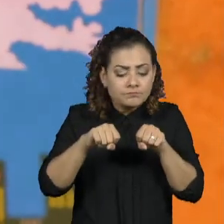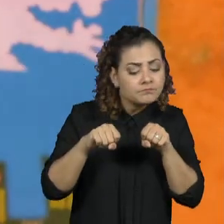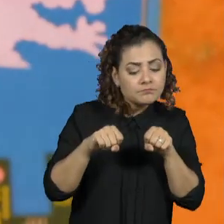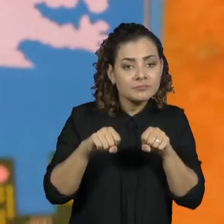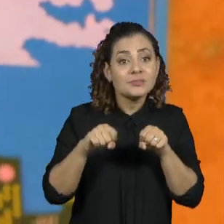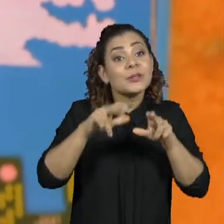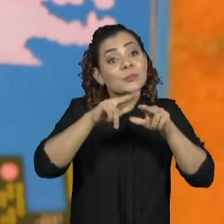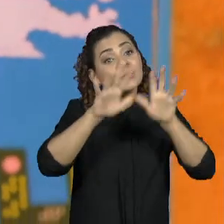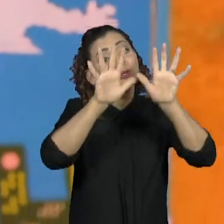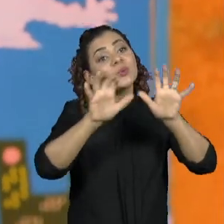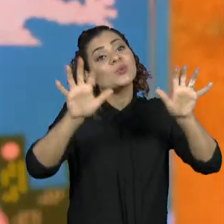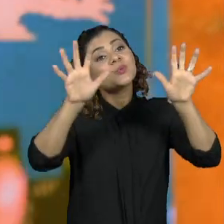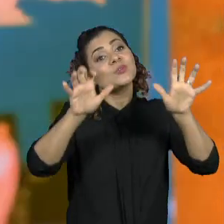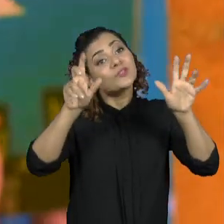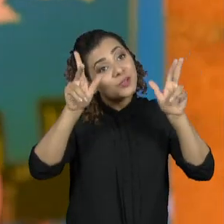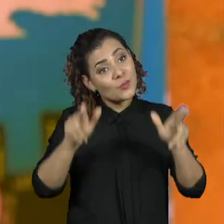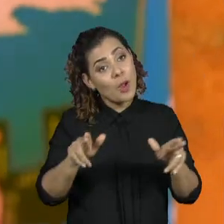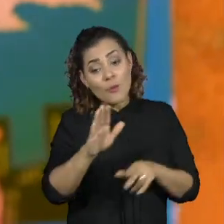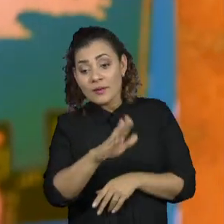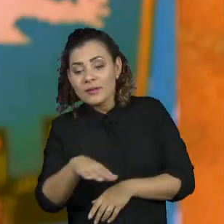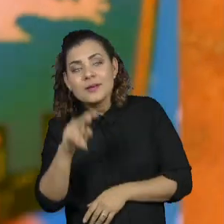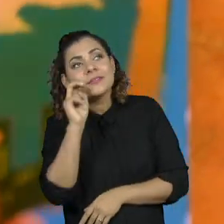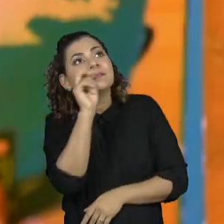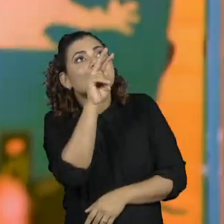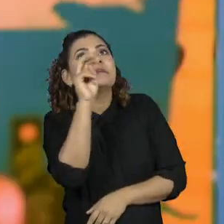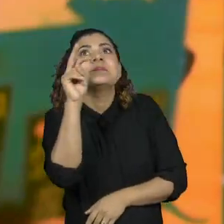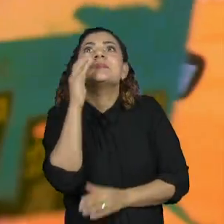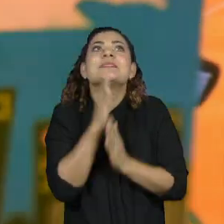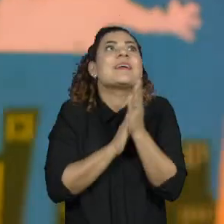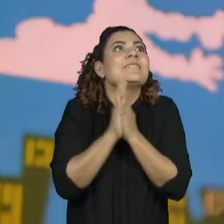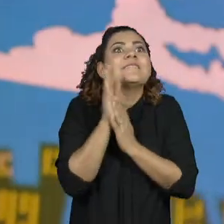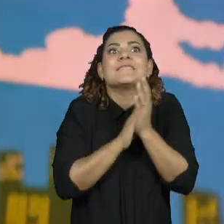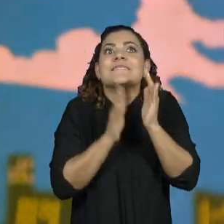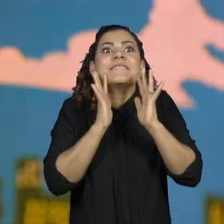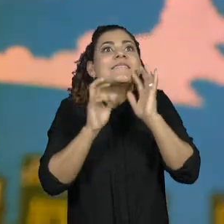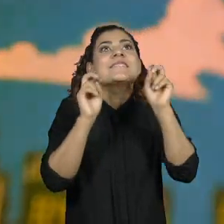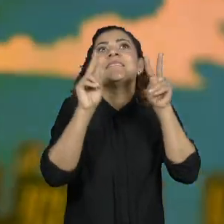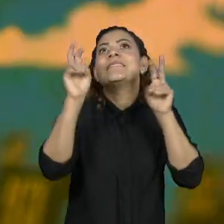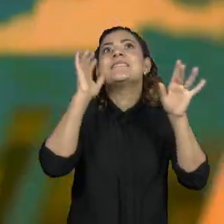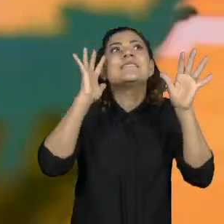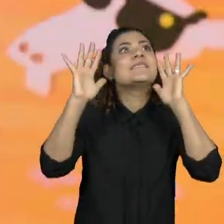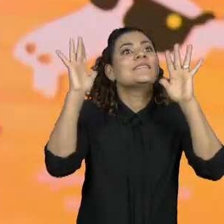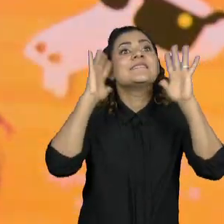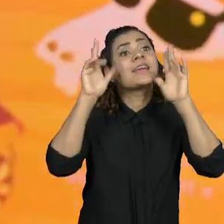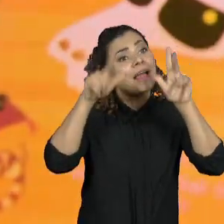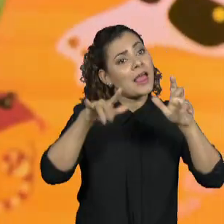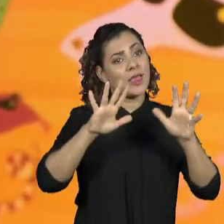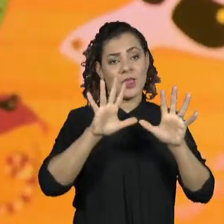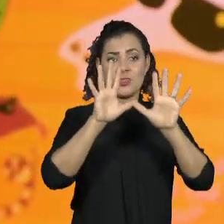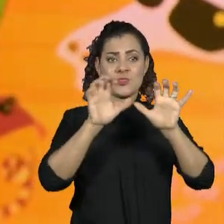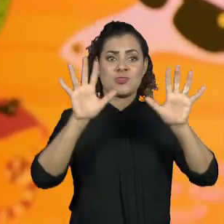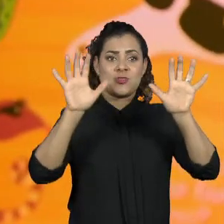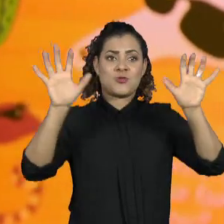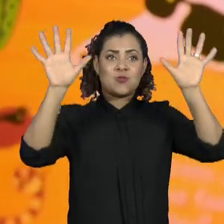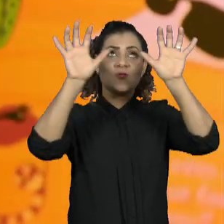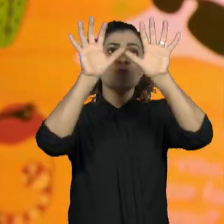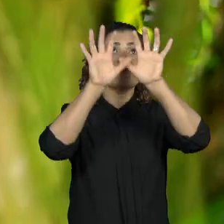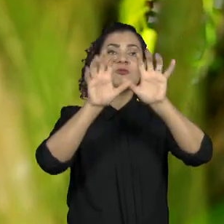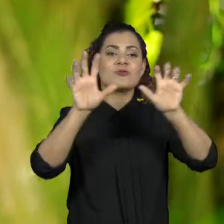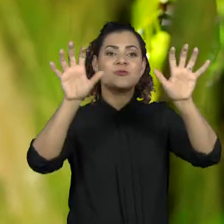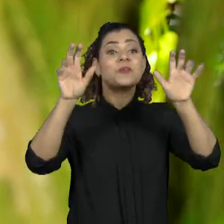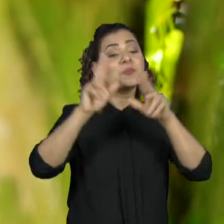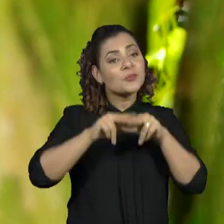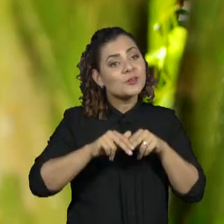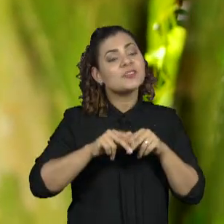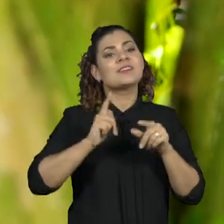nuvem é uma interpretação infantil, uma interpretação que eu imaginei que a criança teria do que seria uma nuvem. Então tem várias opções. Então